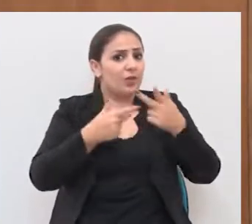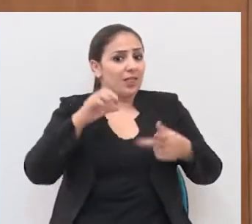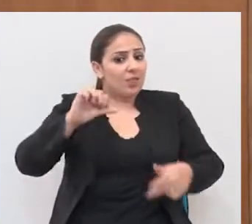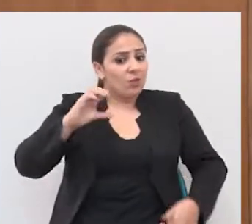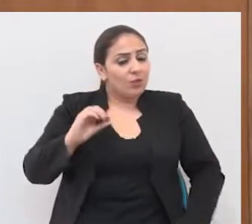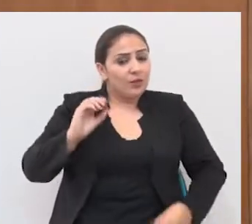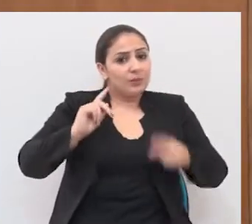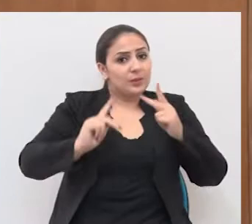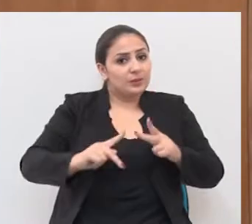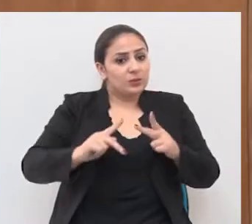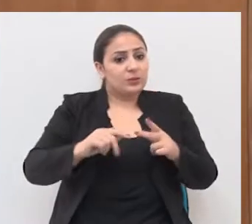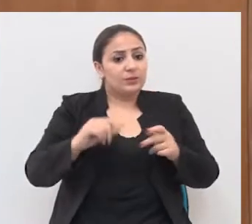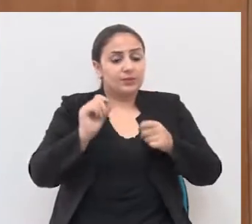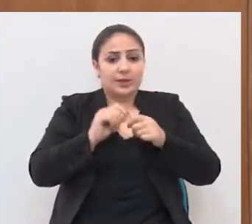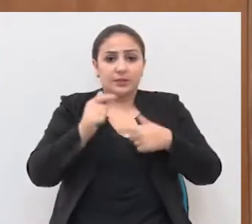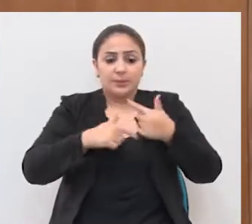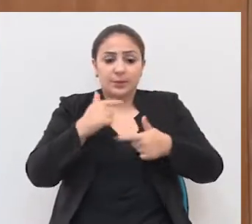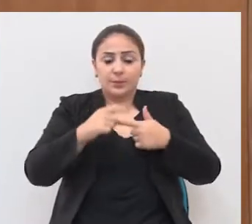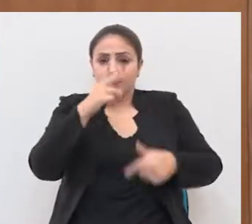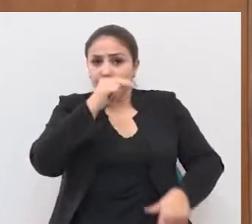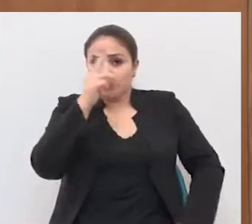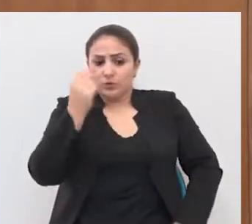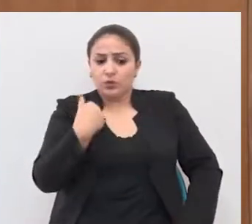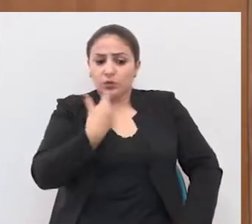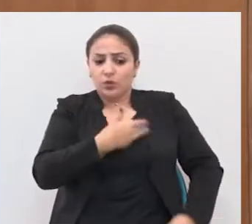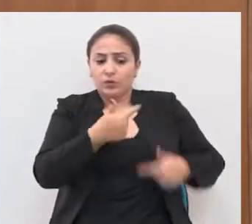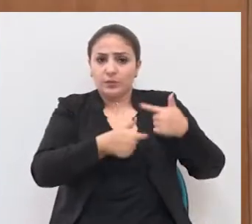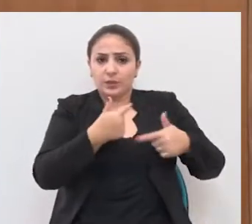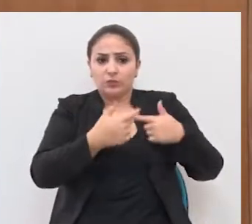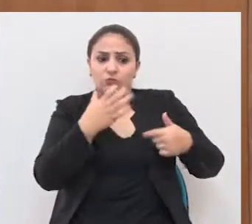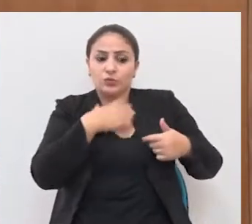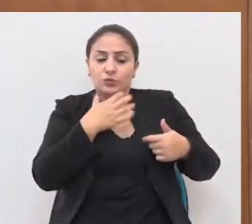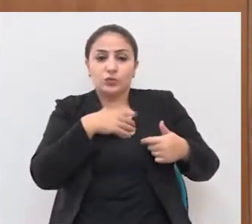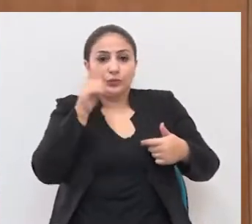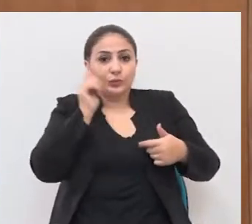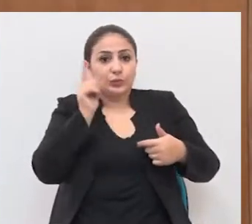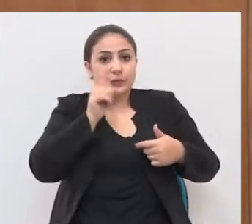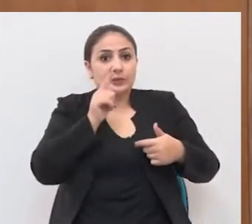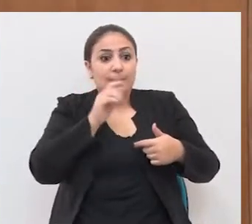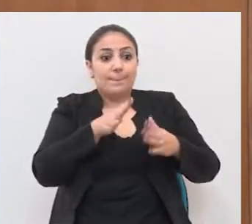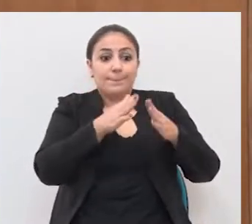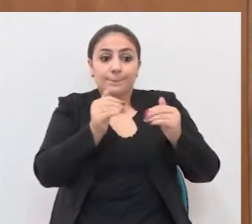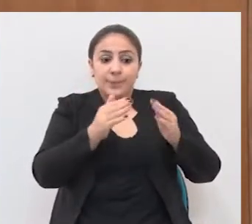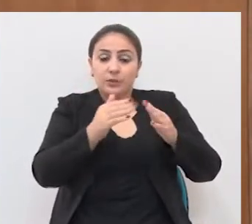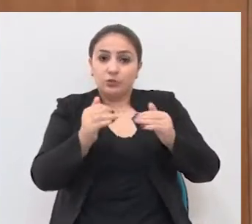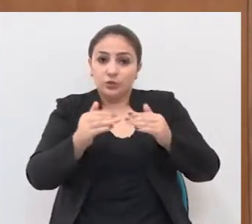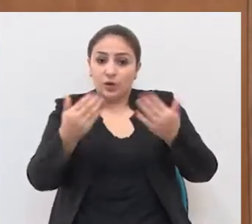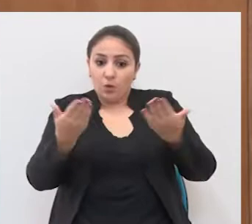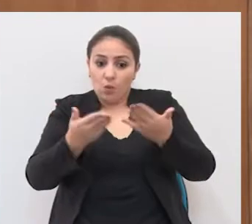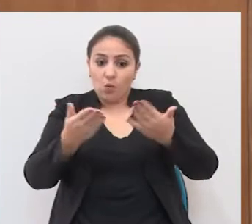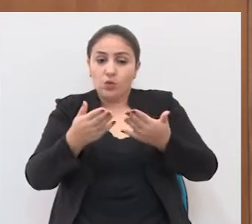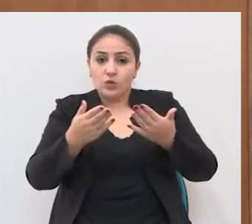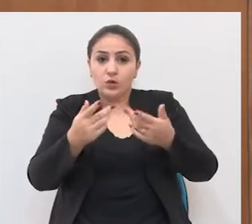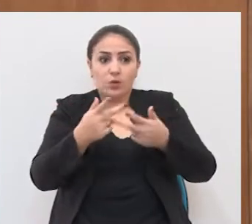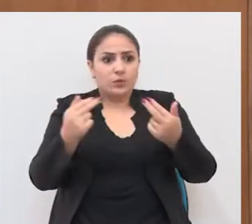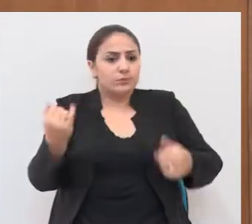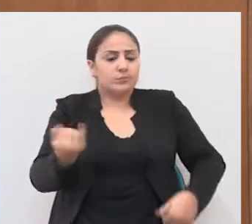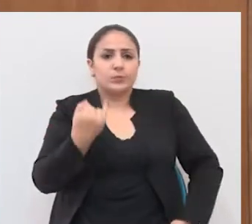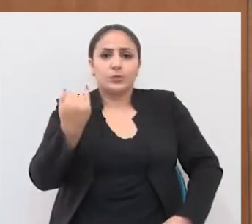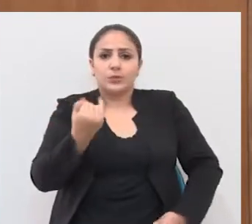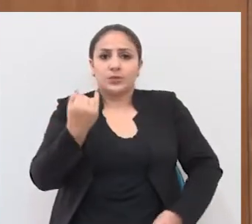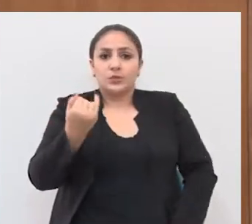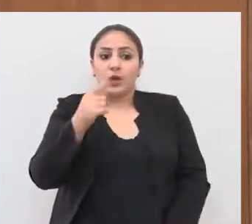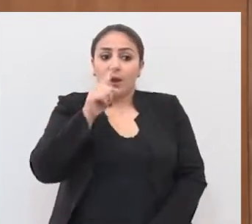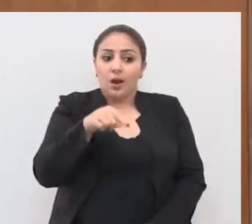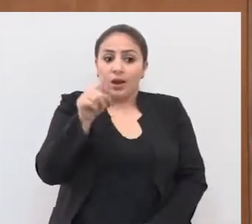terceirizados que prestam serviço para a Prefeitura e nós estamos trabalhando com o Executivo uma forma de poder solicitar, e hoje é o ponto definitivo